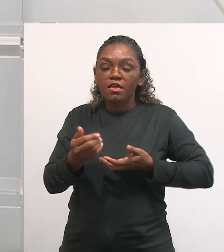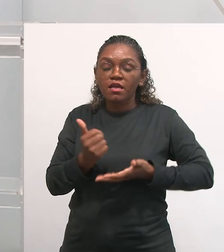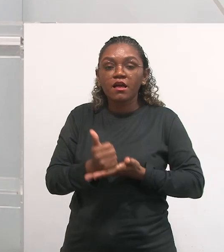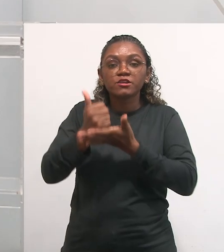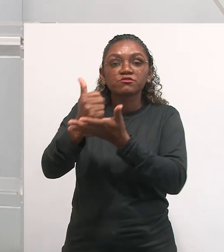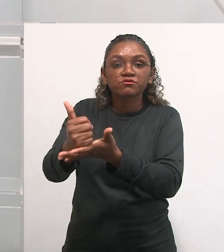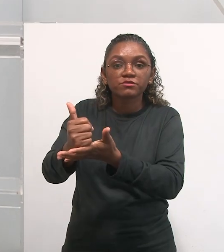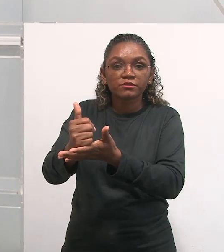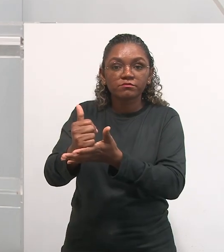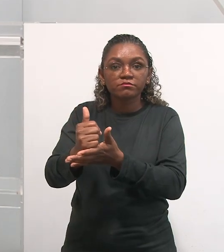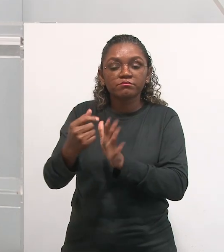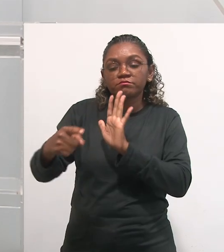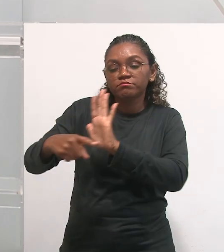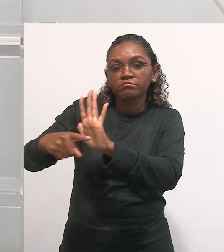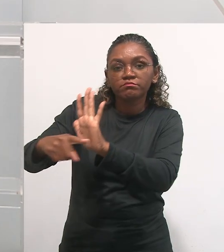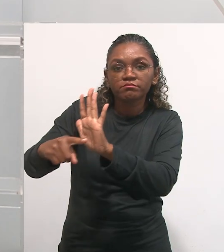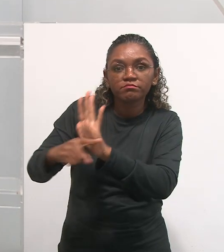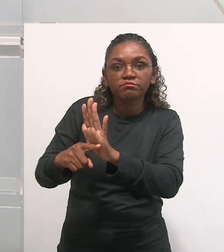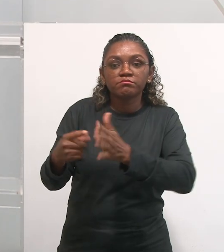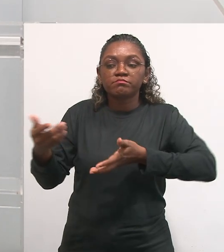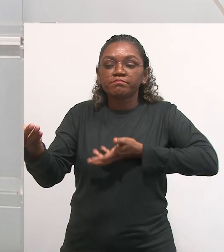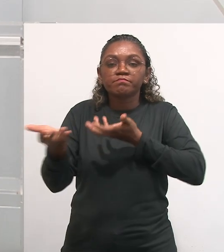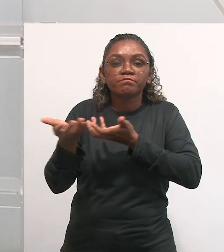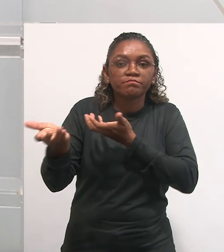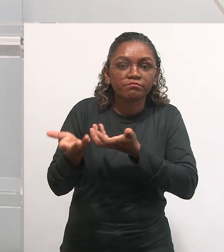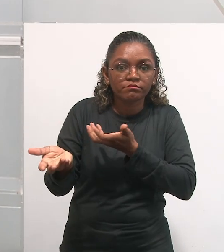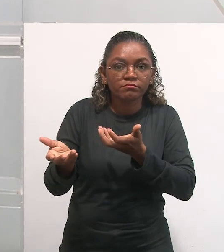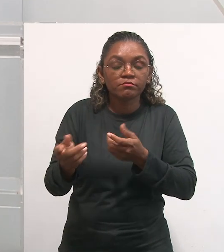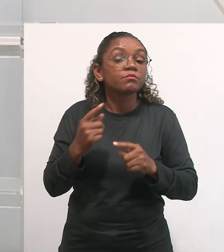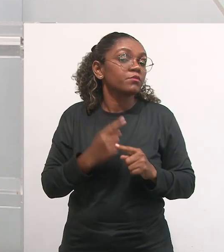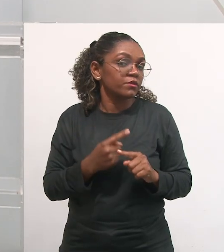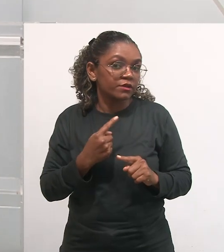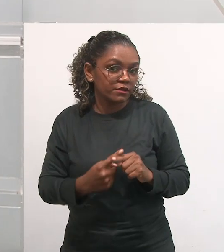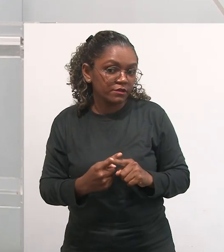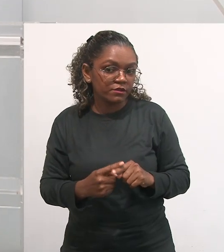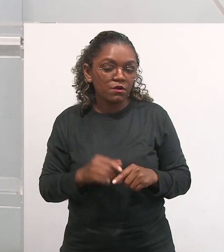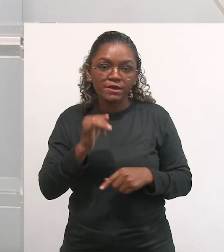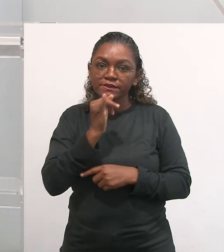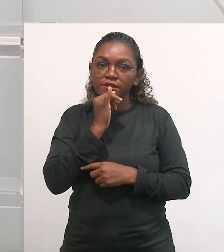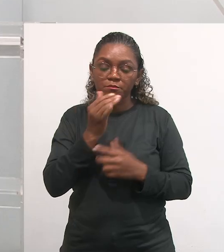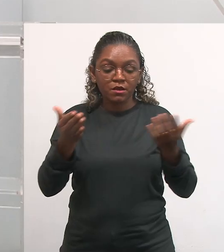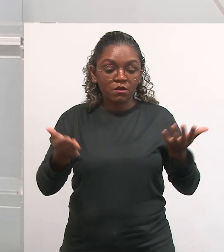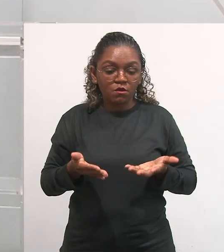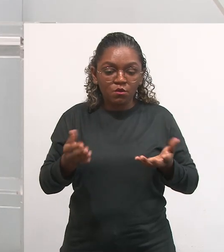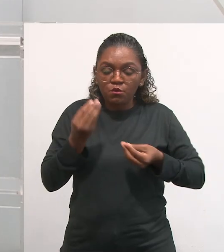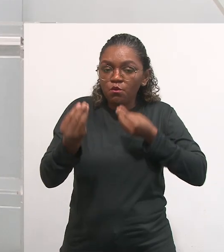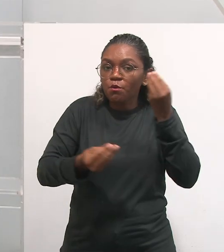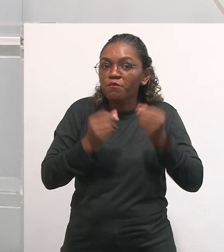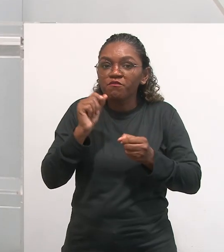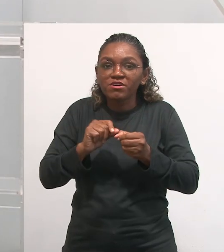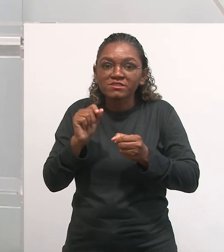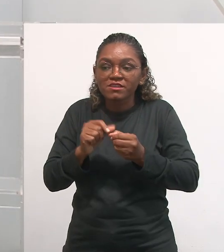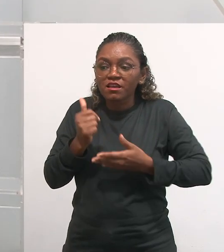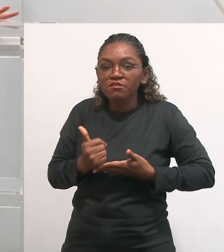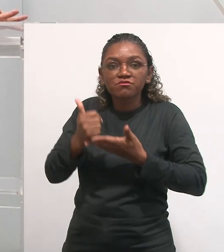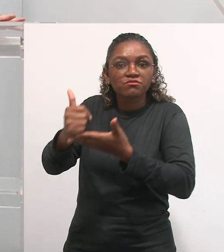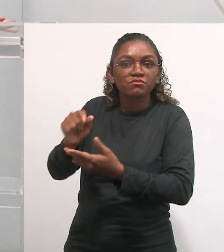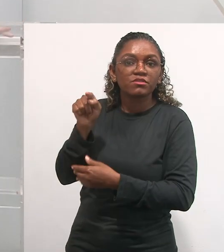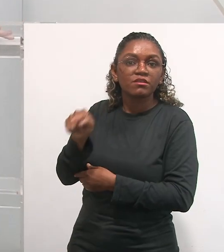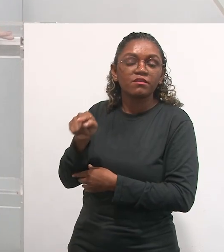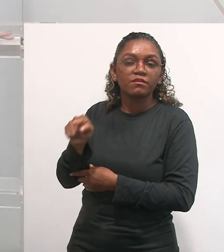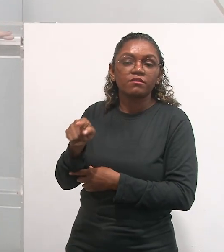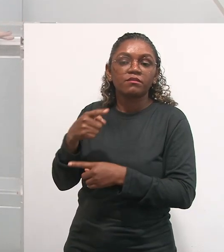intervenção por quê? Bom, a situação é essa, e aí como que a gente pode intervir para além,